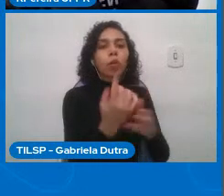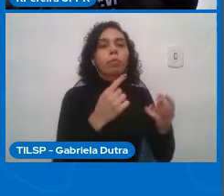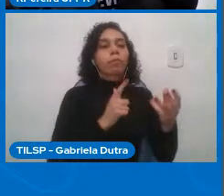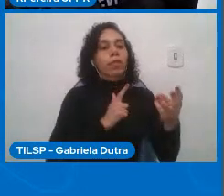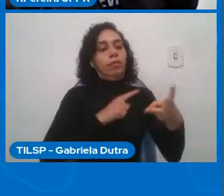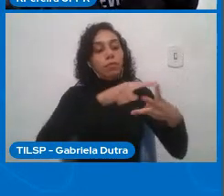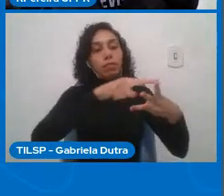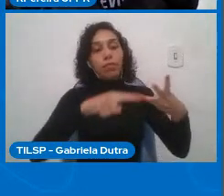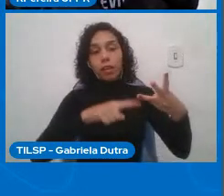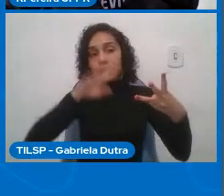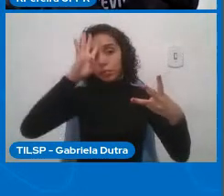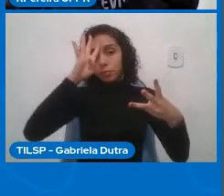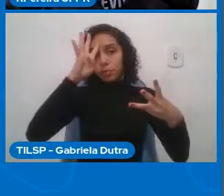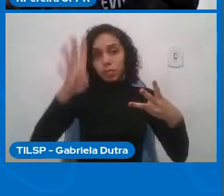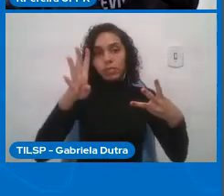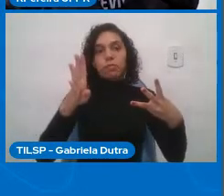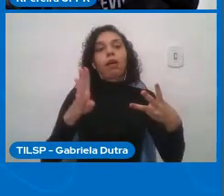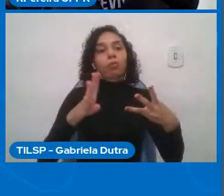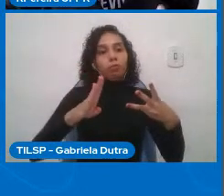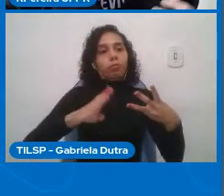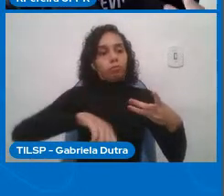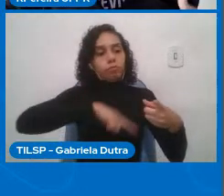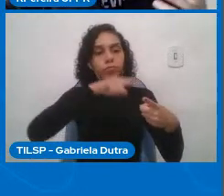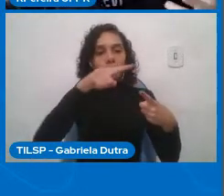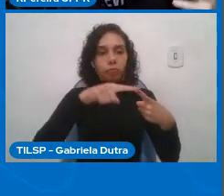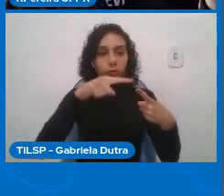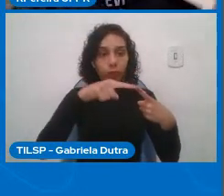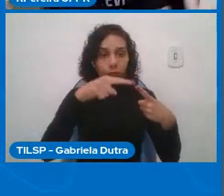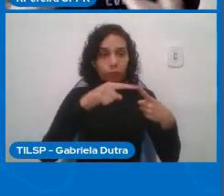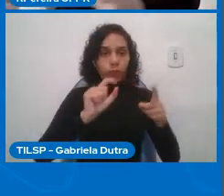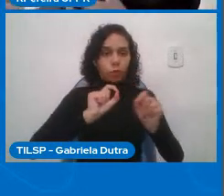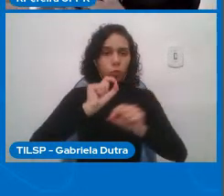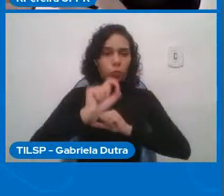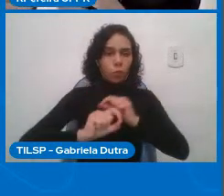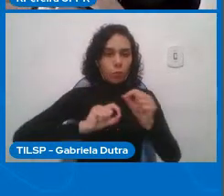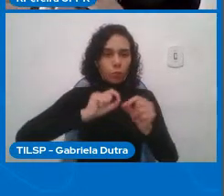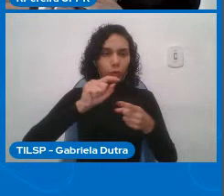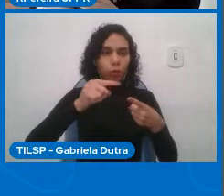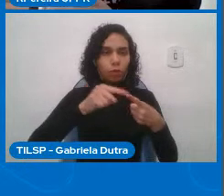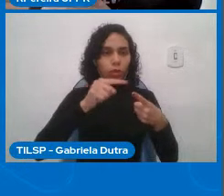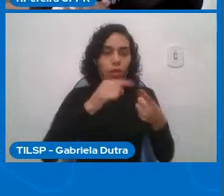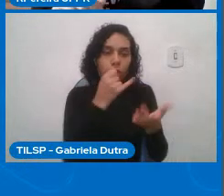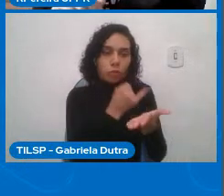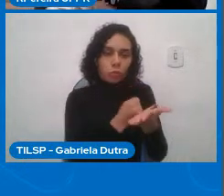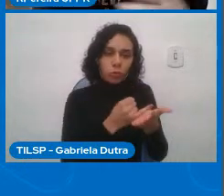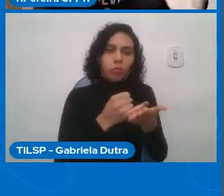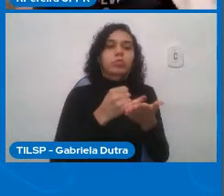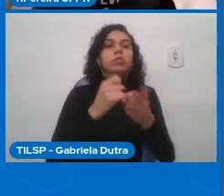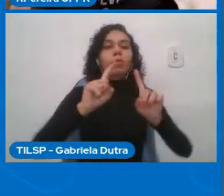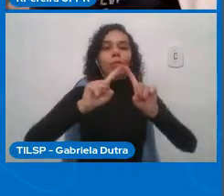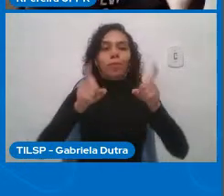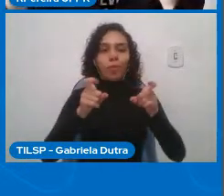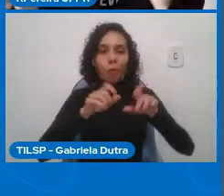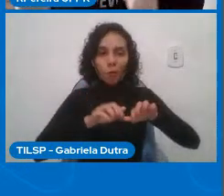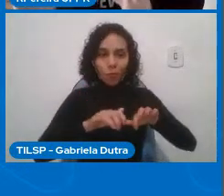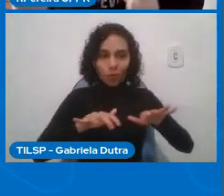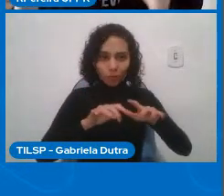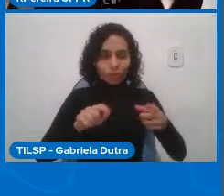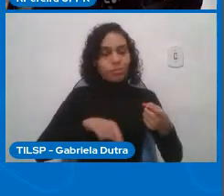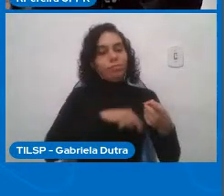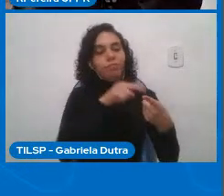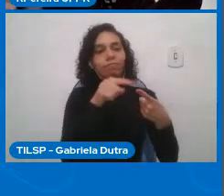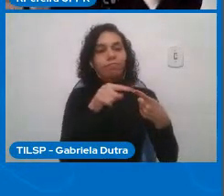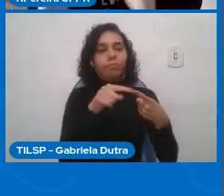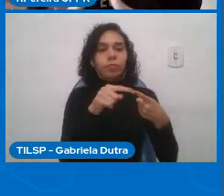eixo dedicado a introdução à computação nós situamos a pessoa olha